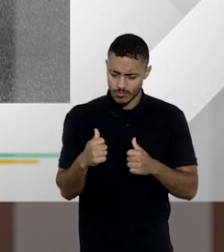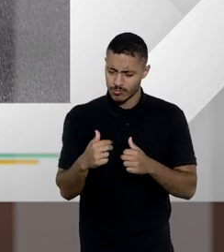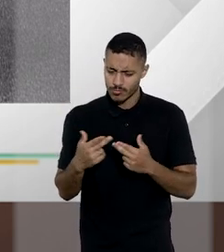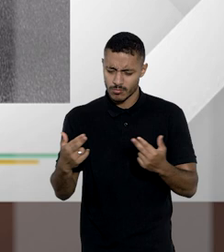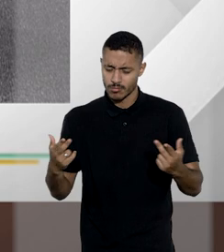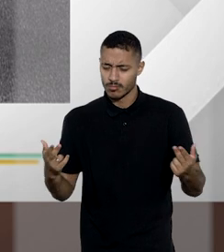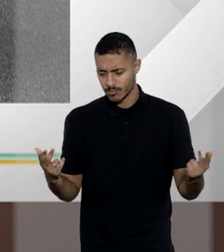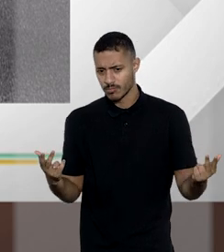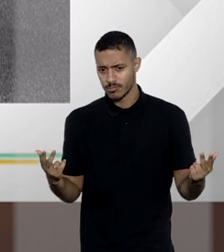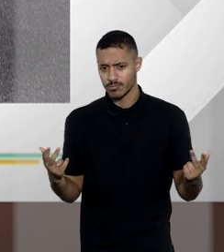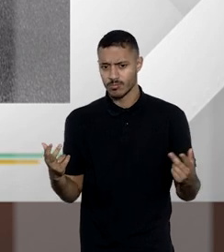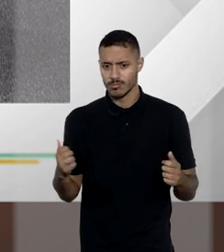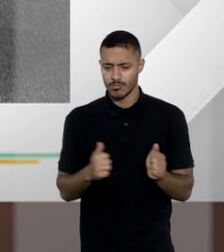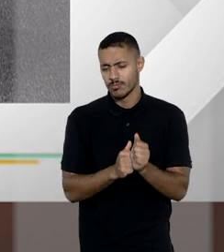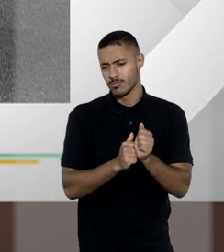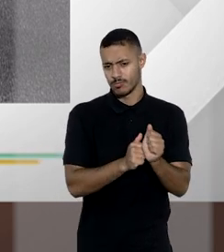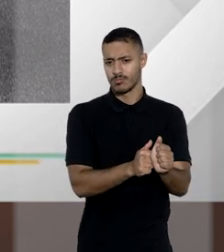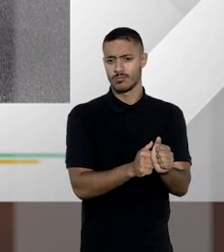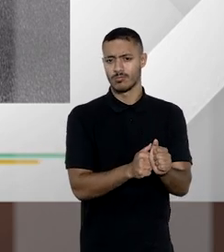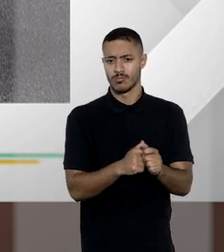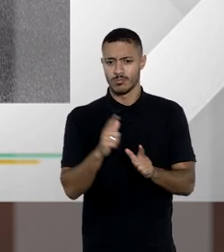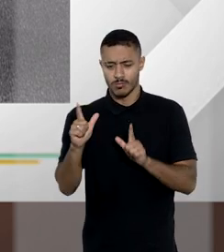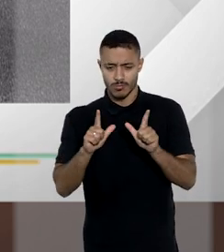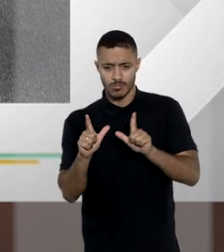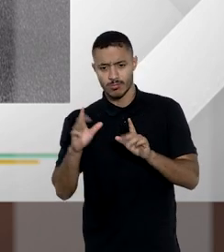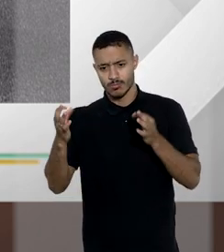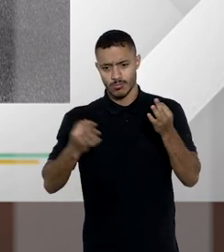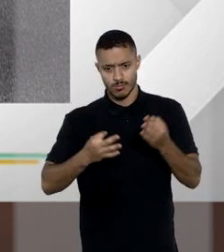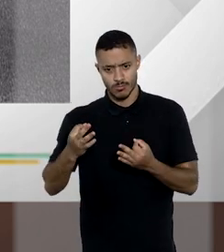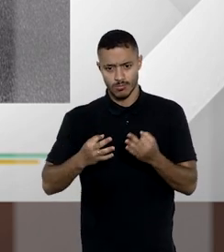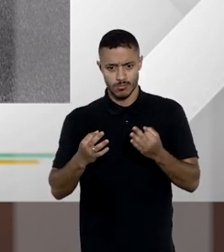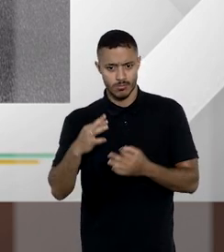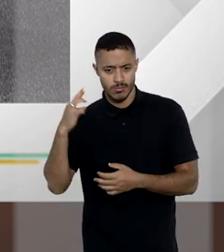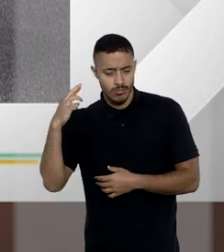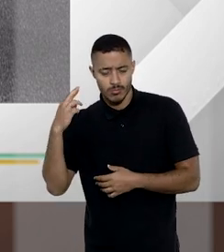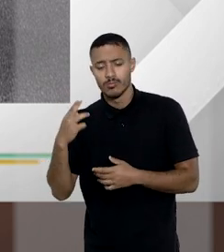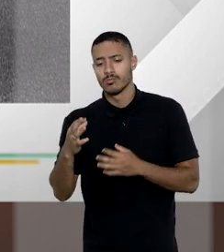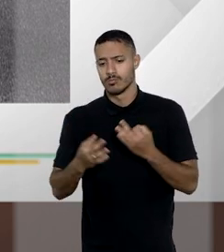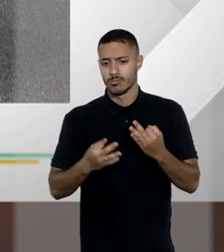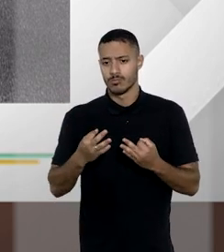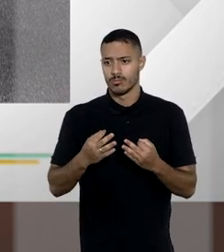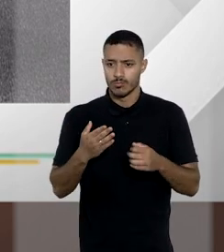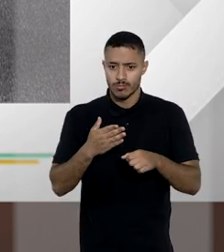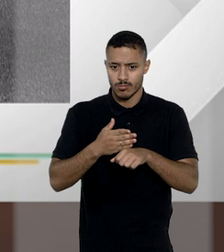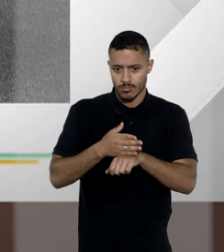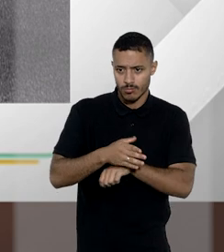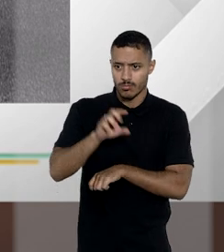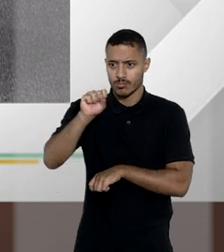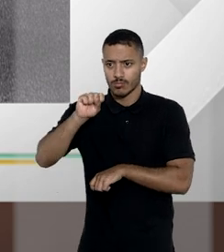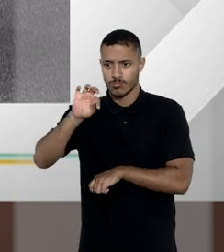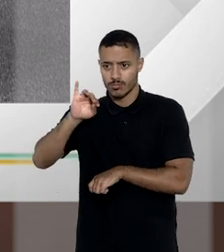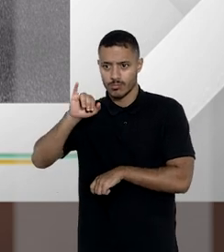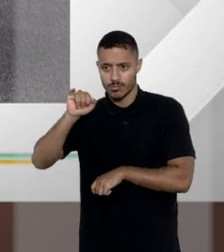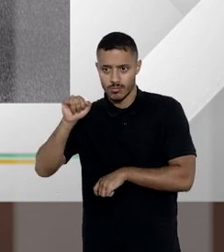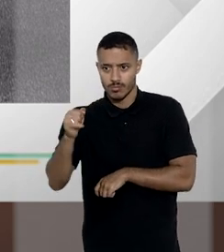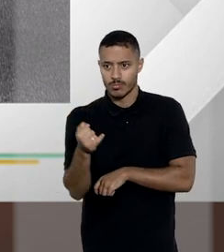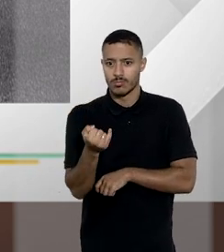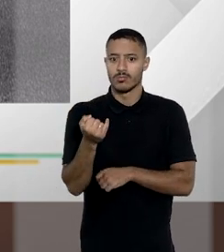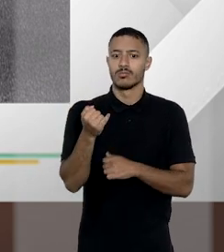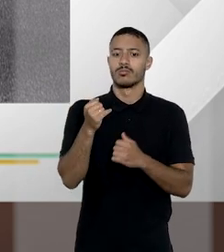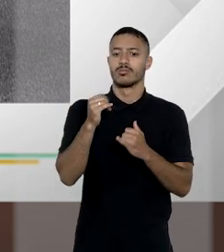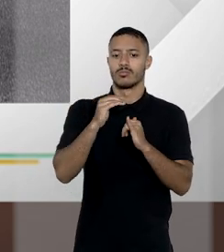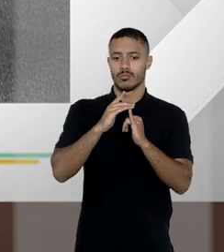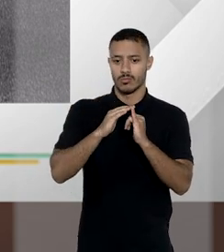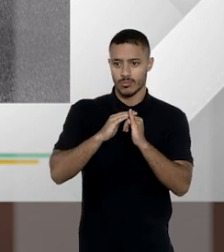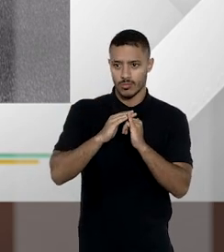este e outros programas acompanhe a programação da TV Justiça da Rádio Justiça e acesse o canal do STJ no YouTube